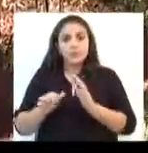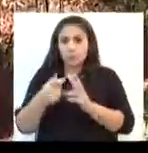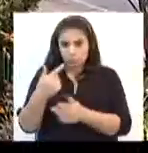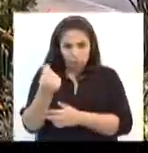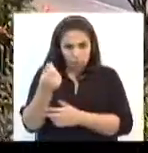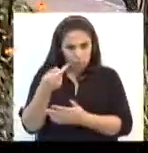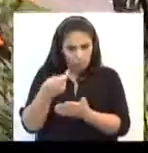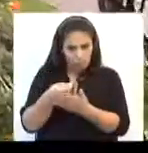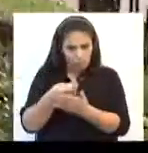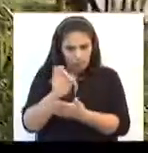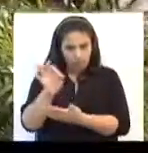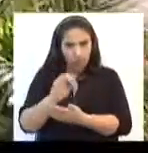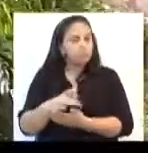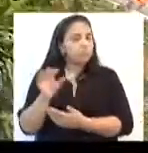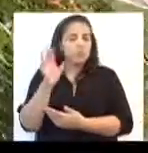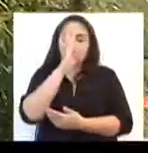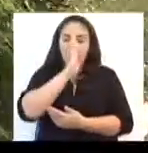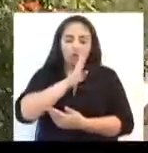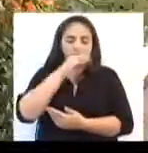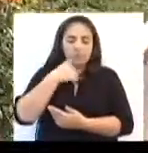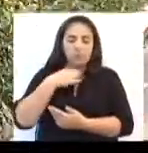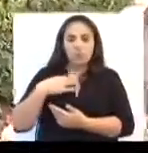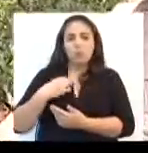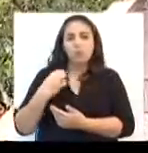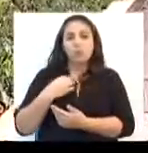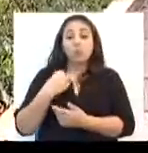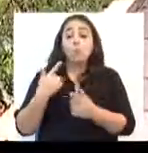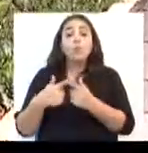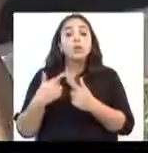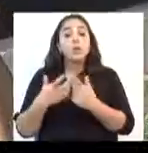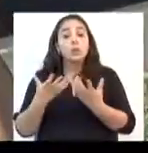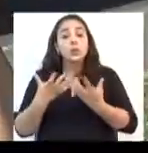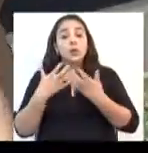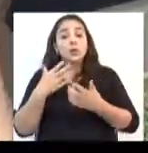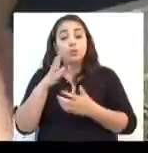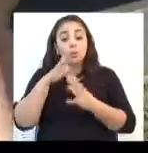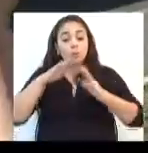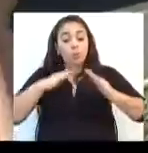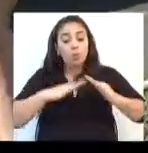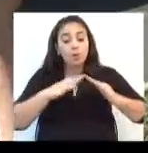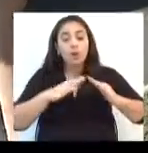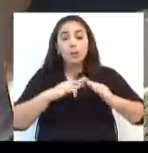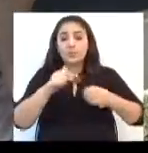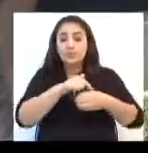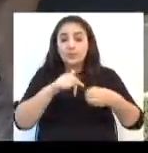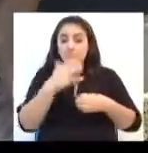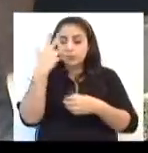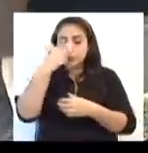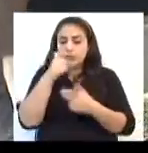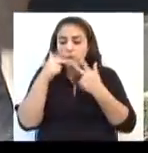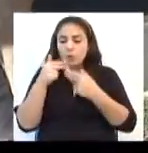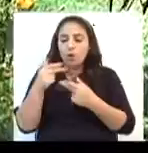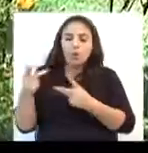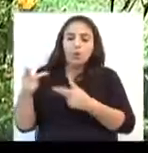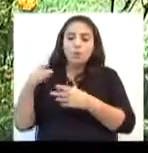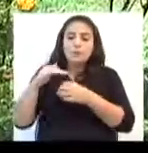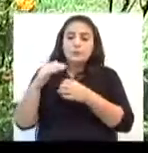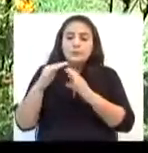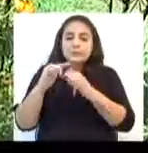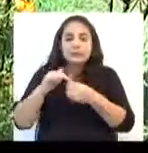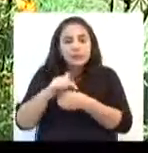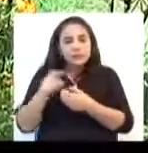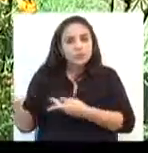para estar fazendo esse trabalho? Não, absolutamente nada. Porque eu gostaria de morar numa cidade bonita, como as cidades que eu visito, como Nova